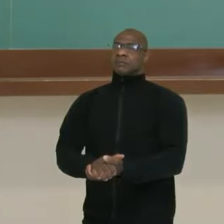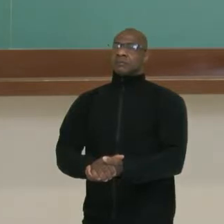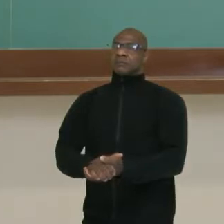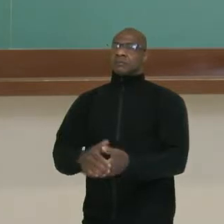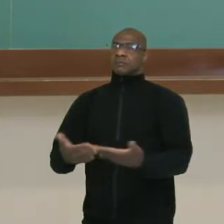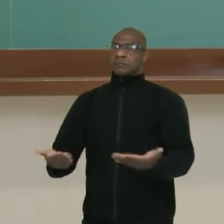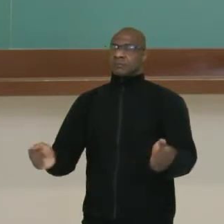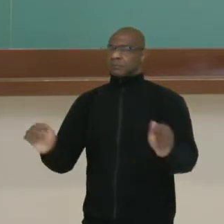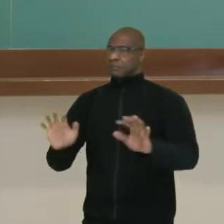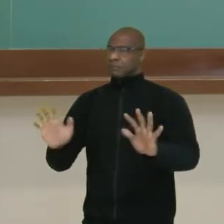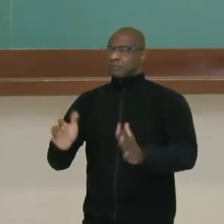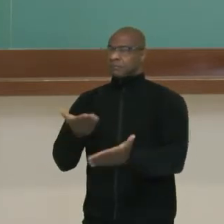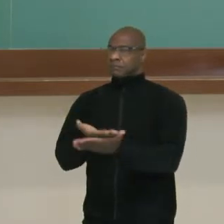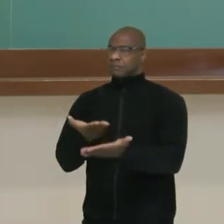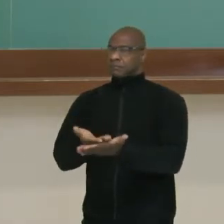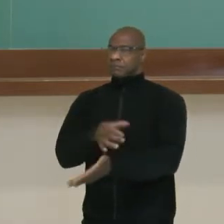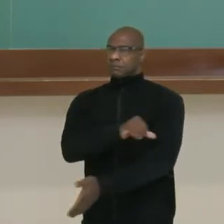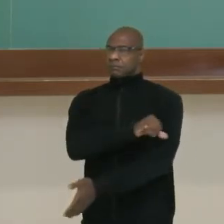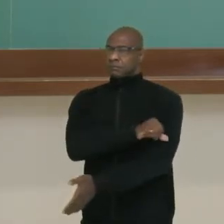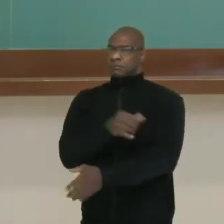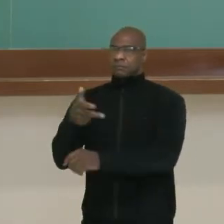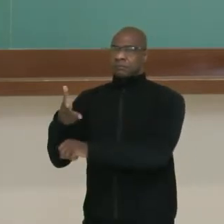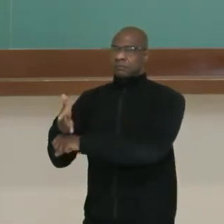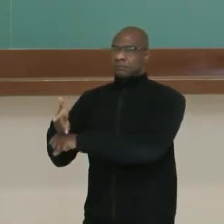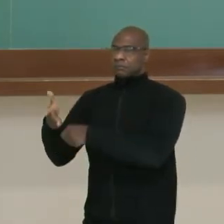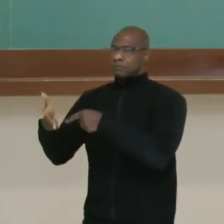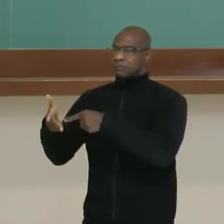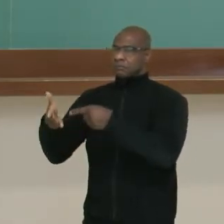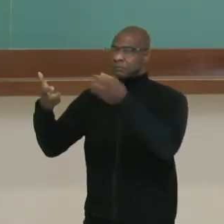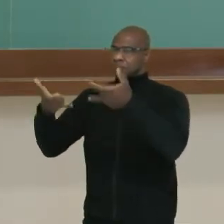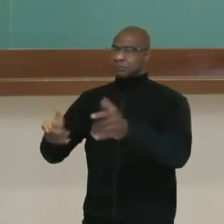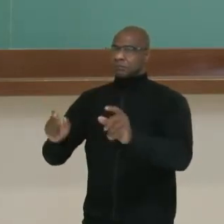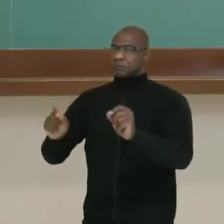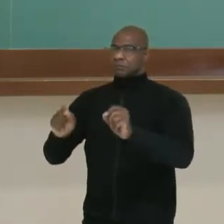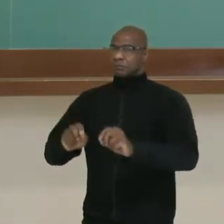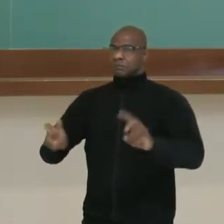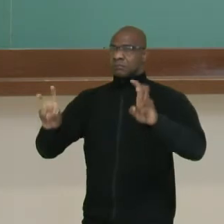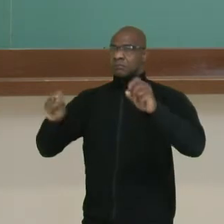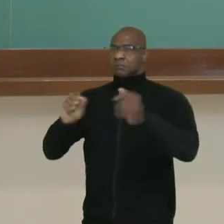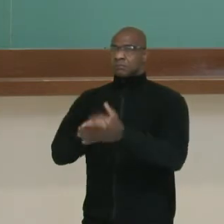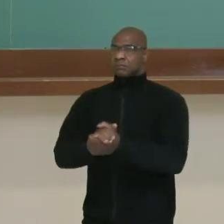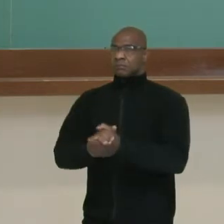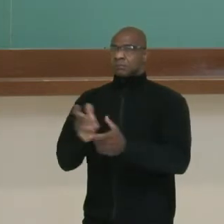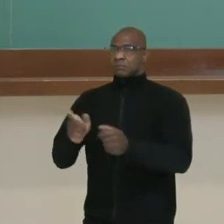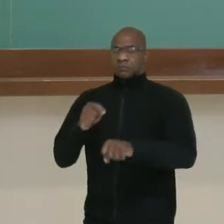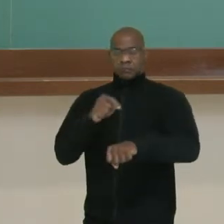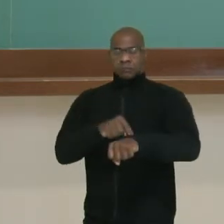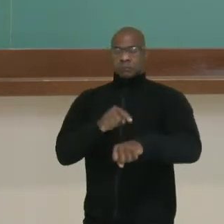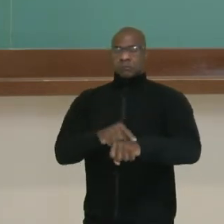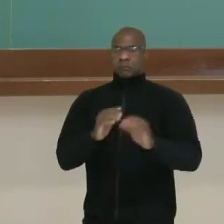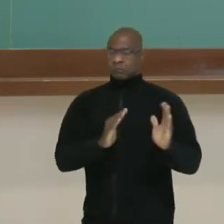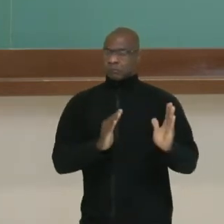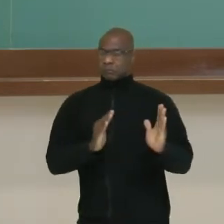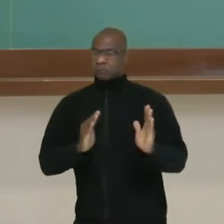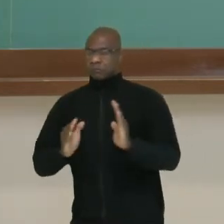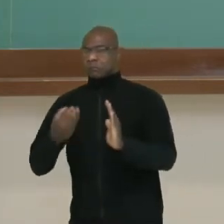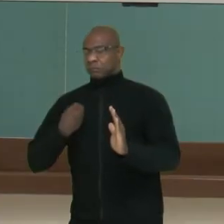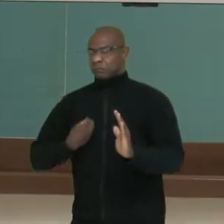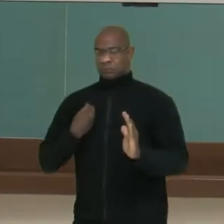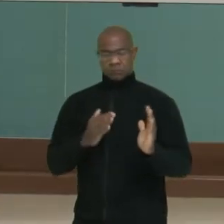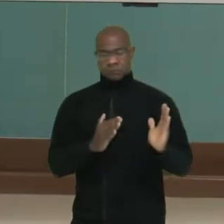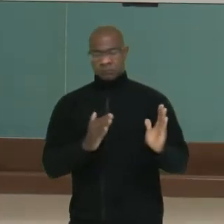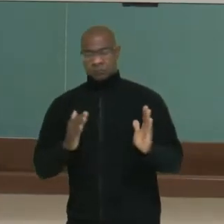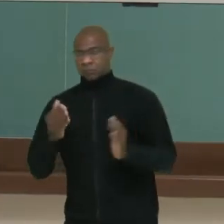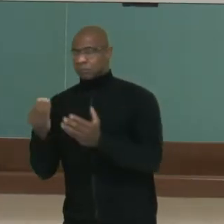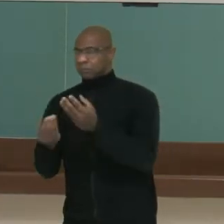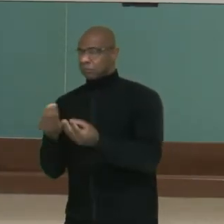Olá, estudantes do nono ano! Nesse vídeo vamos falar sobre as rotinas em inglês. Então, vamos